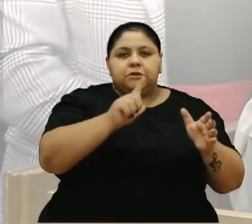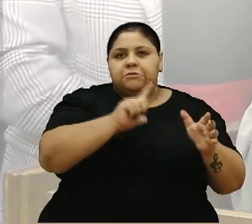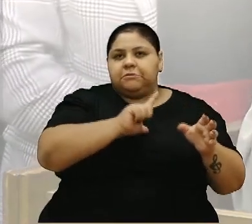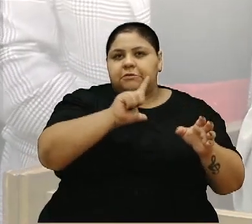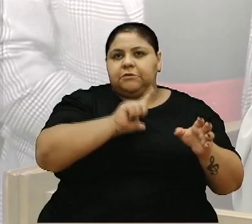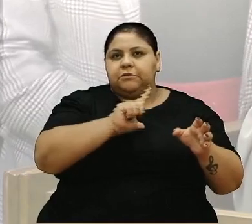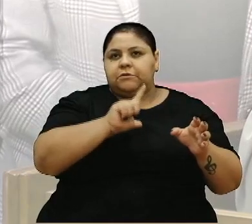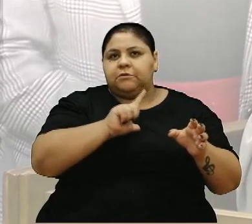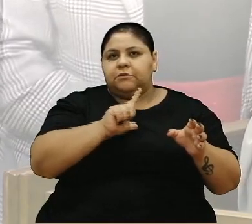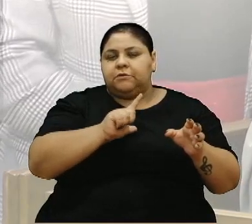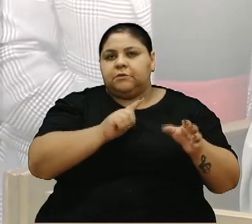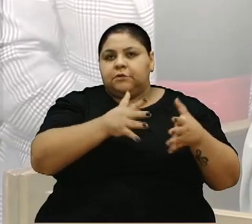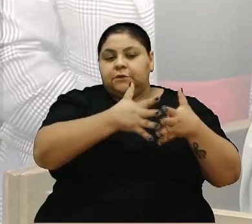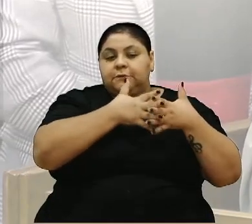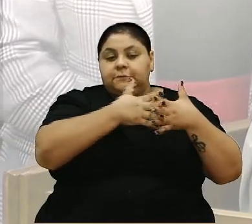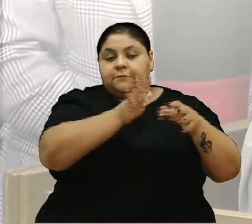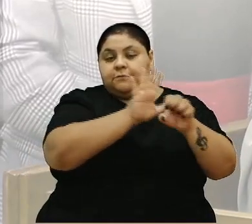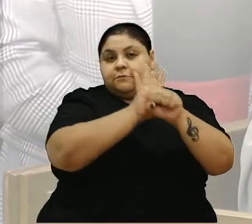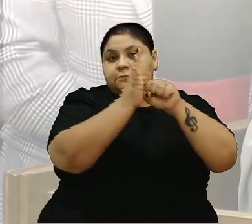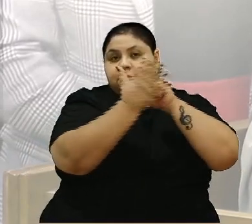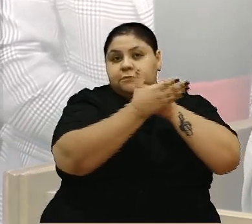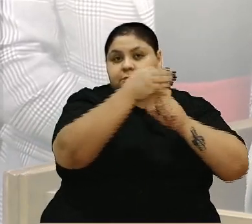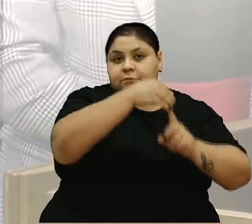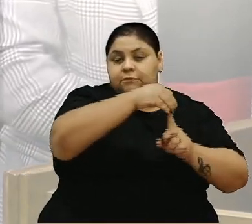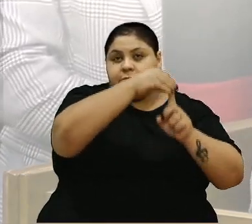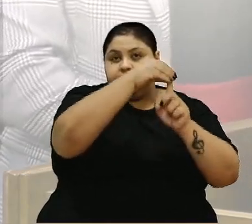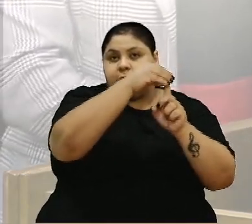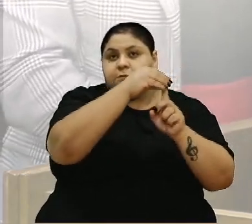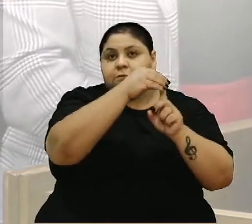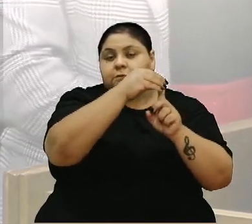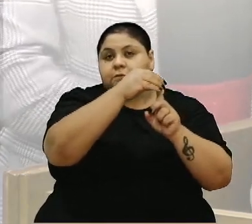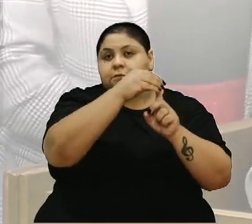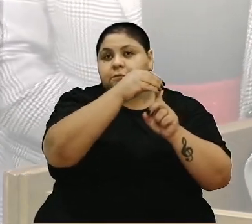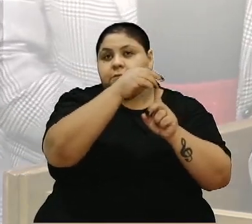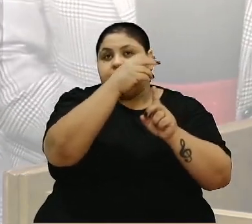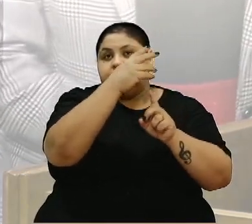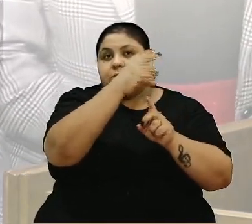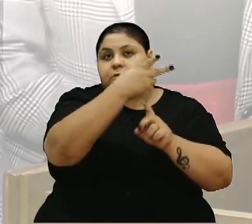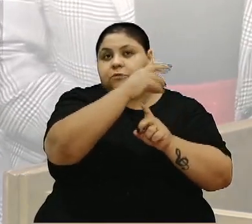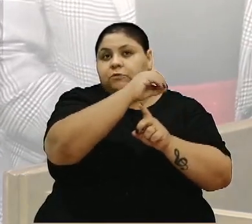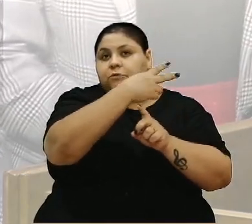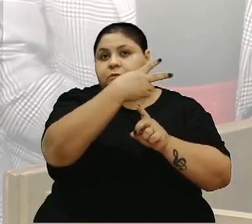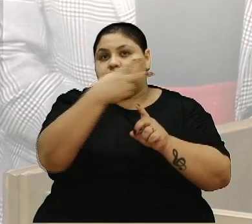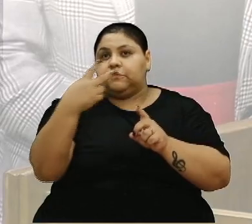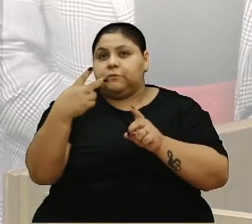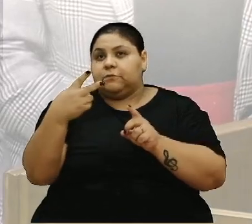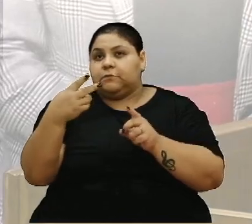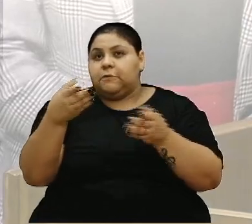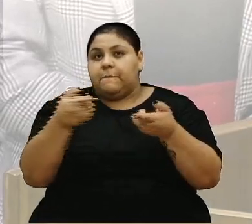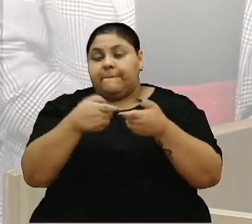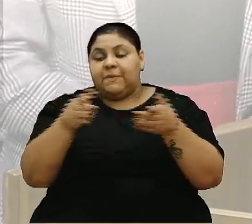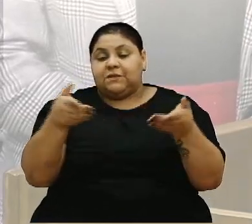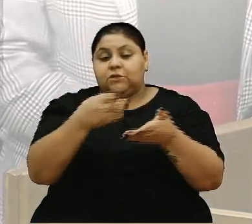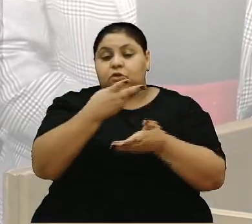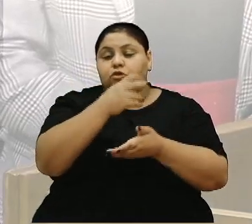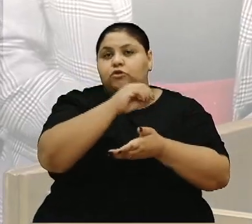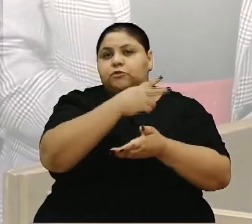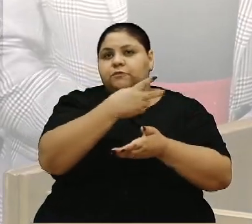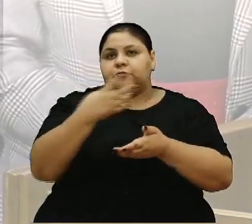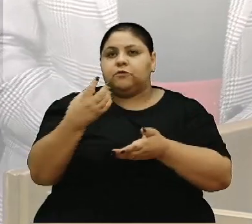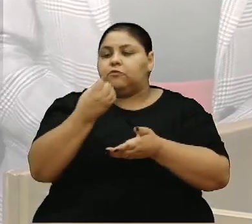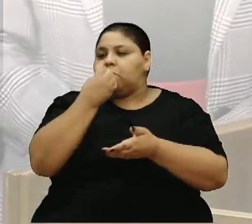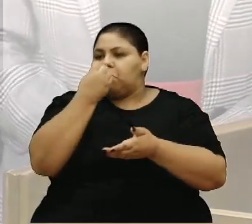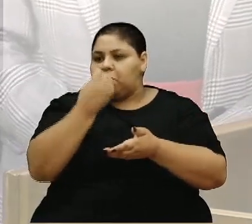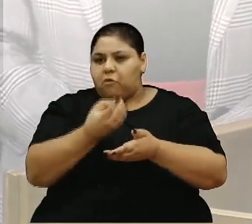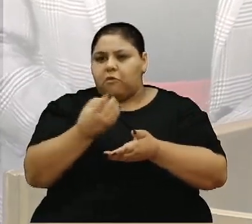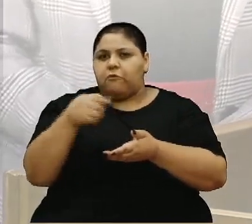conturbados de pandemia, principalmente em 22, mas a festa de 24, ela foi muito boa. E vocês acompanharam na imprensa